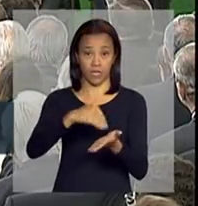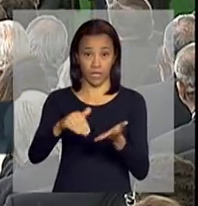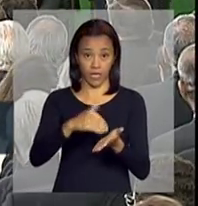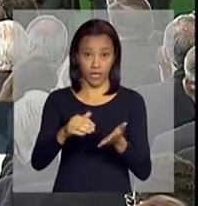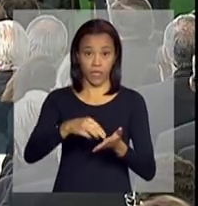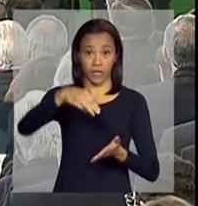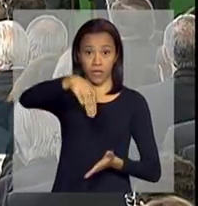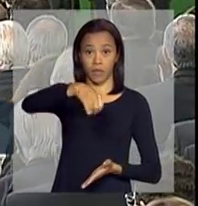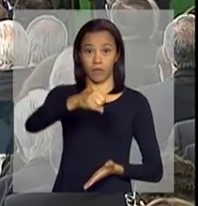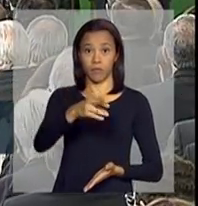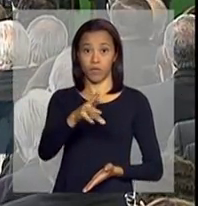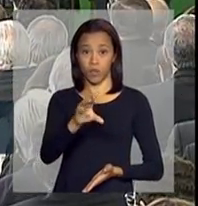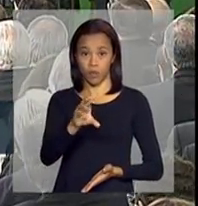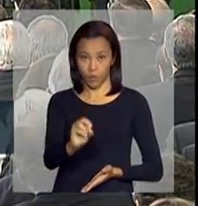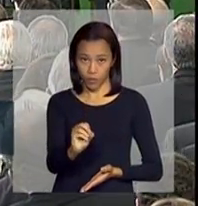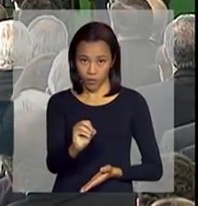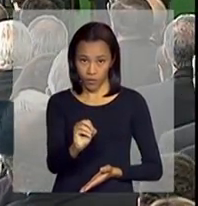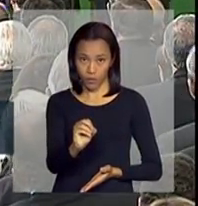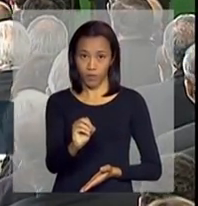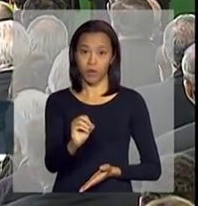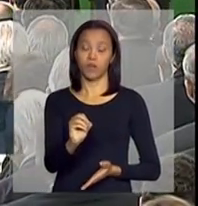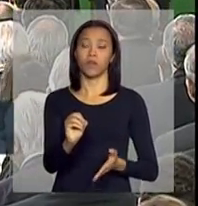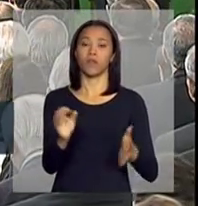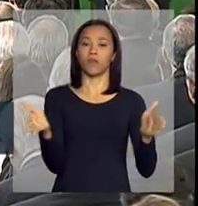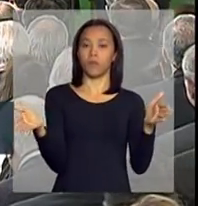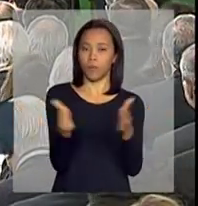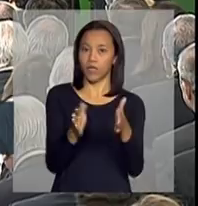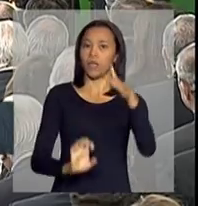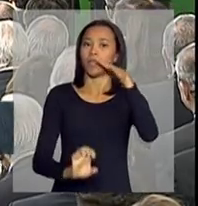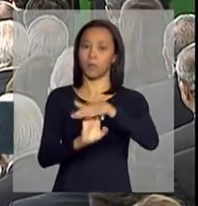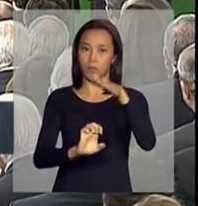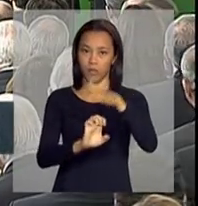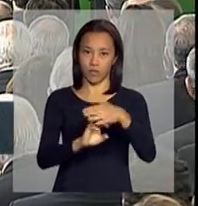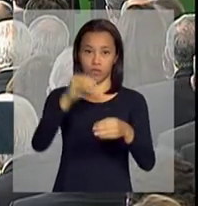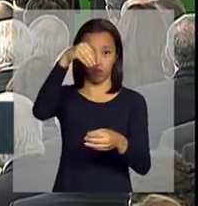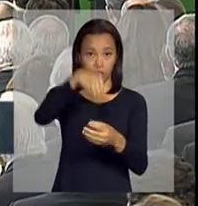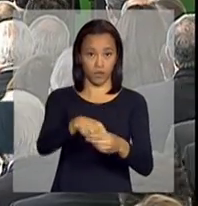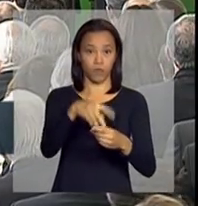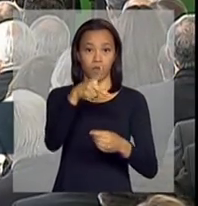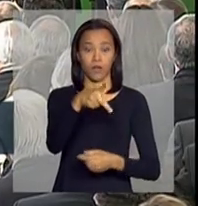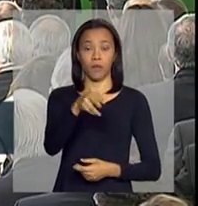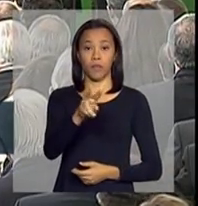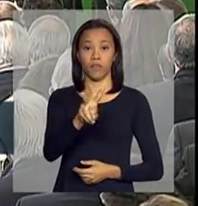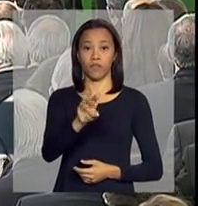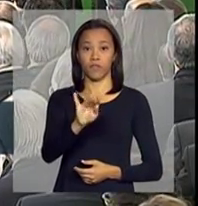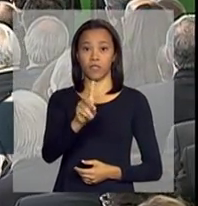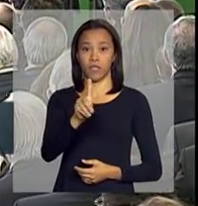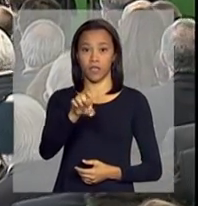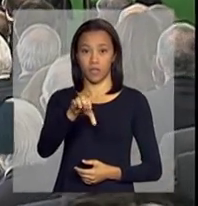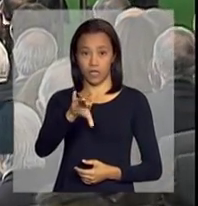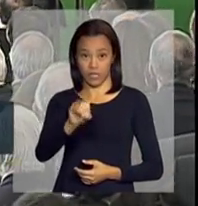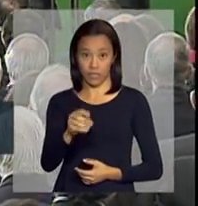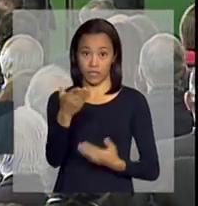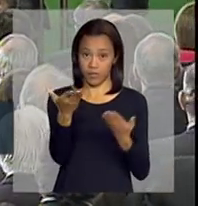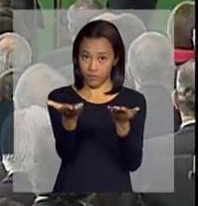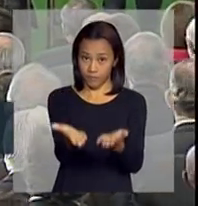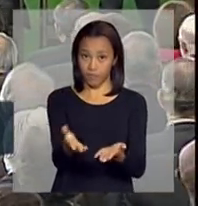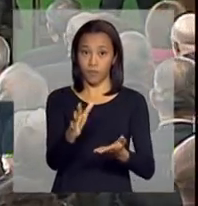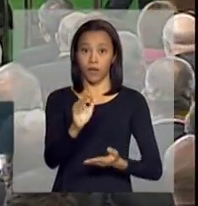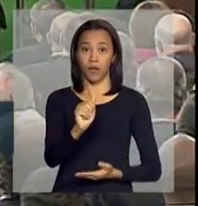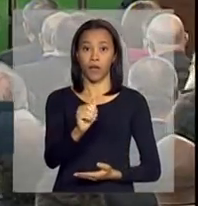e Pequena Empresa da Presidência da República, Guilherme Afife Domingos.